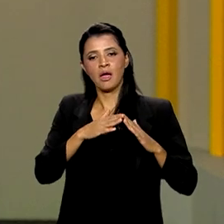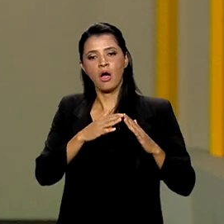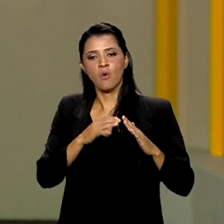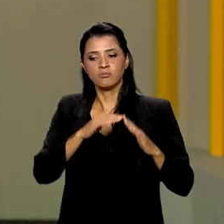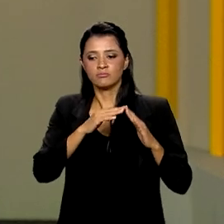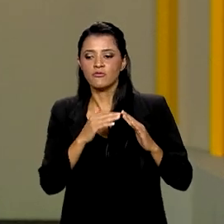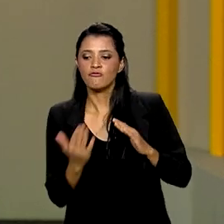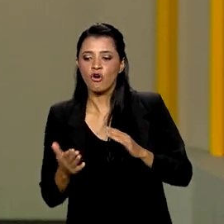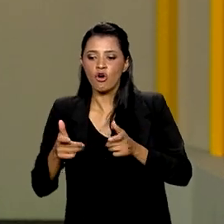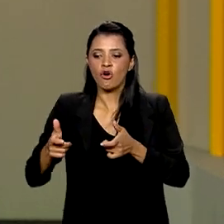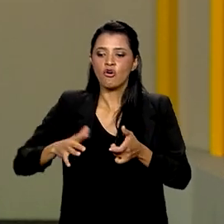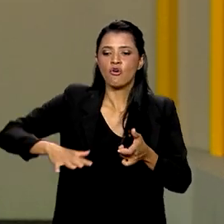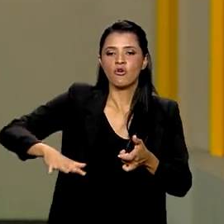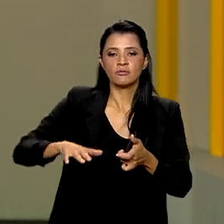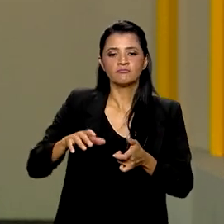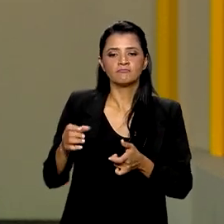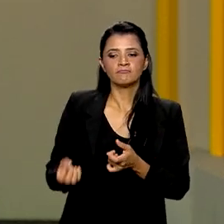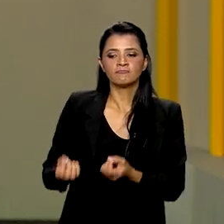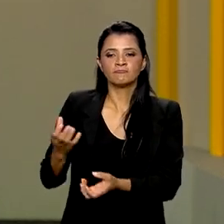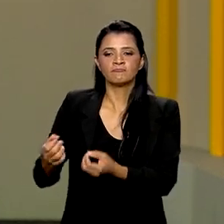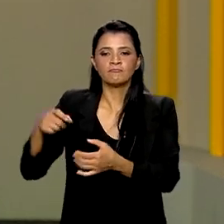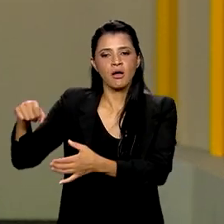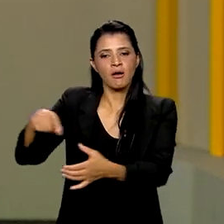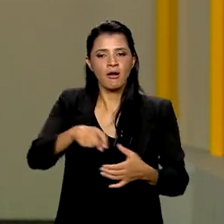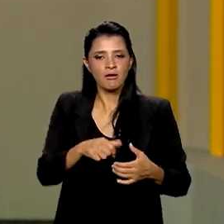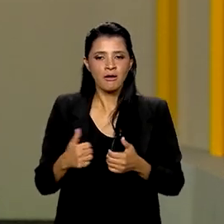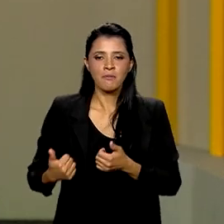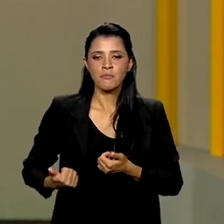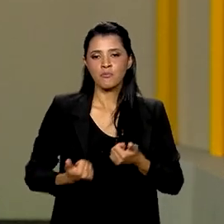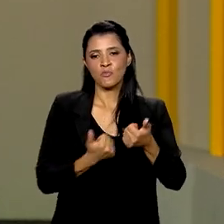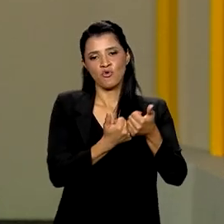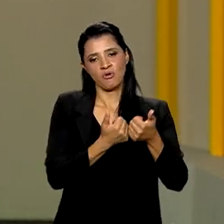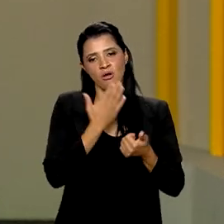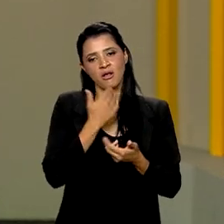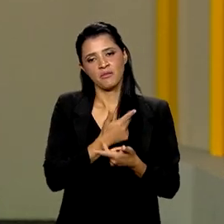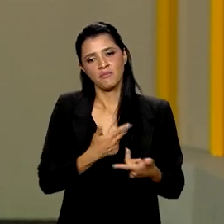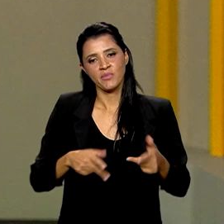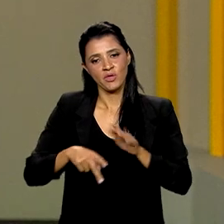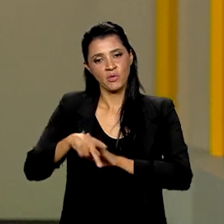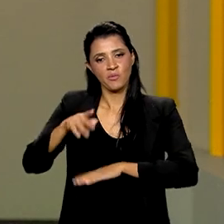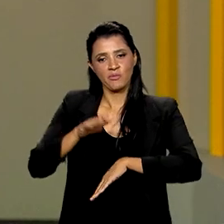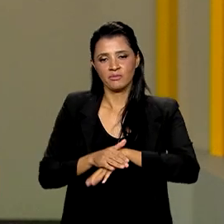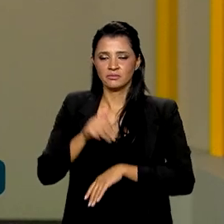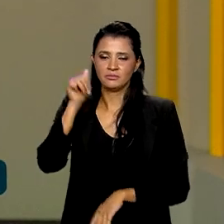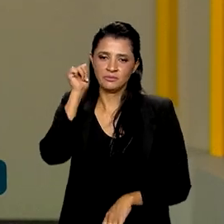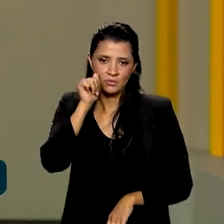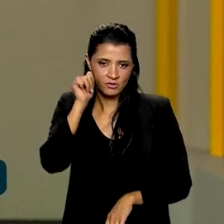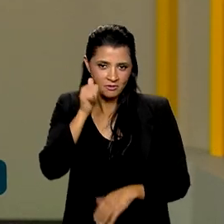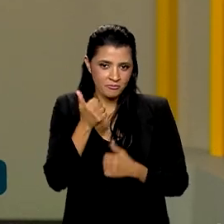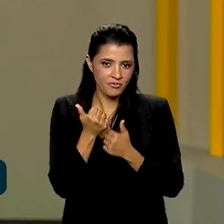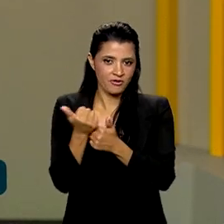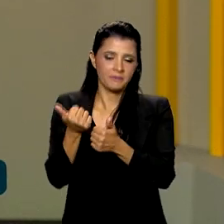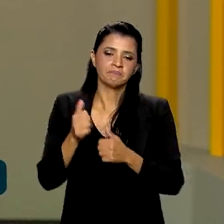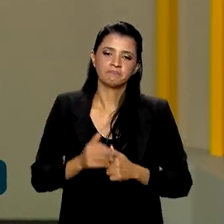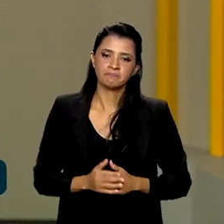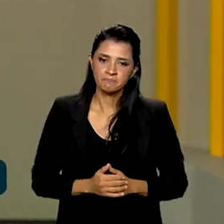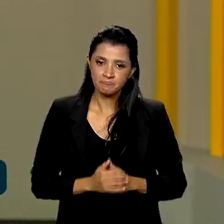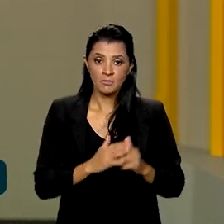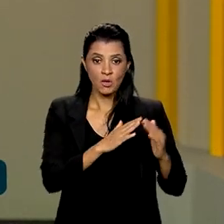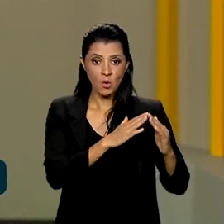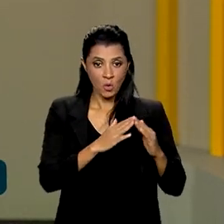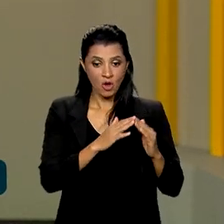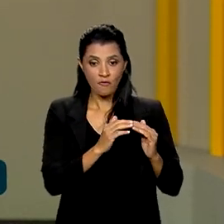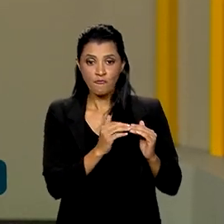fortalecer a autonomia econômica das mulheres ao apoiar a produção dos alimentos por essas mulheres. Os Quintais Produtivos, Roberto, são